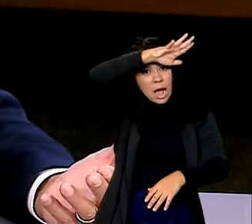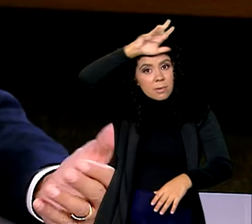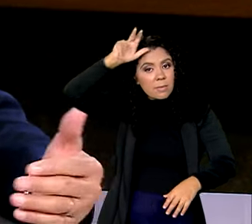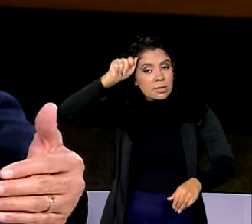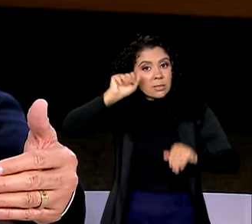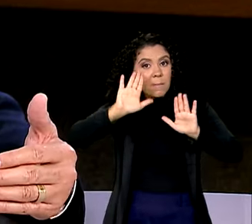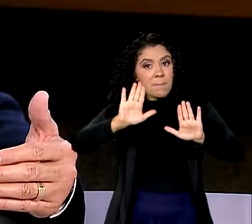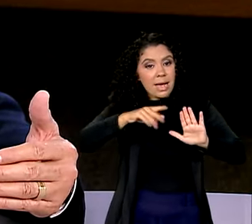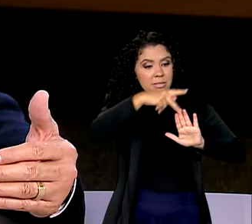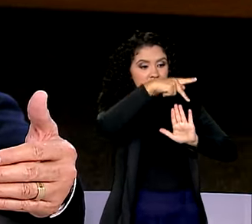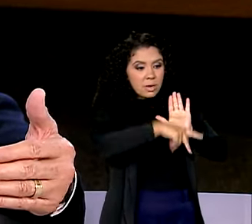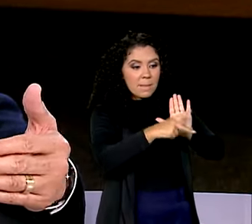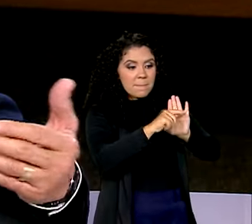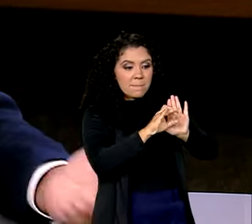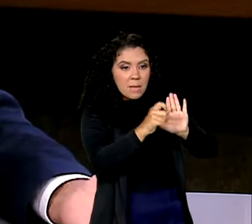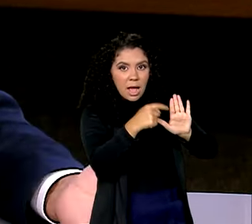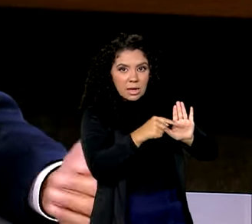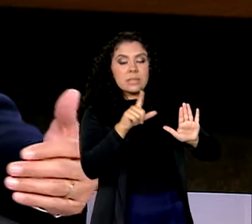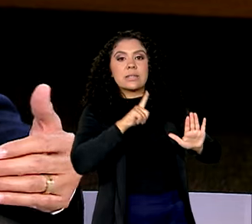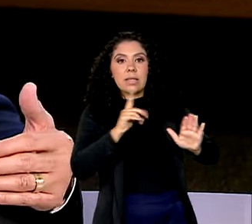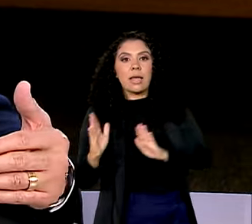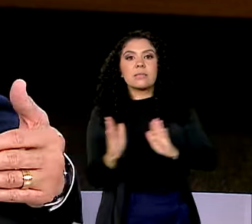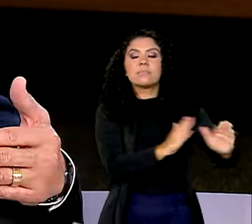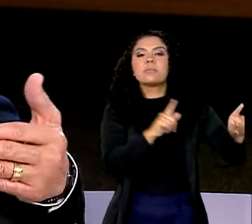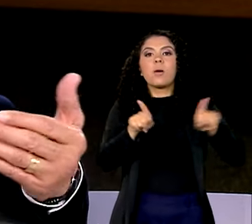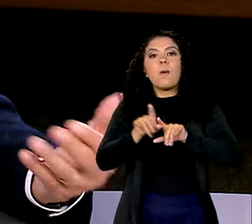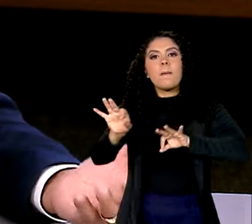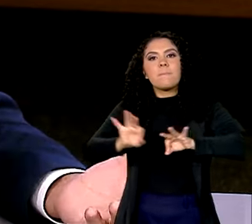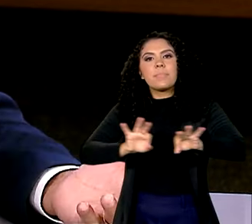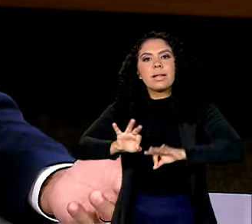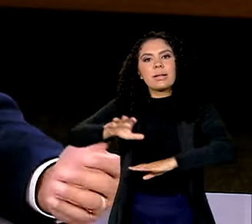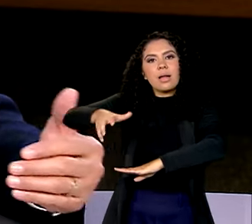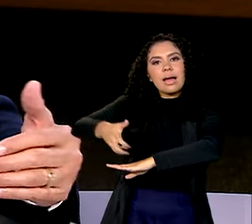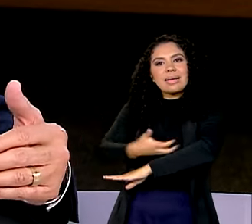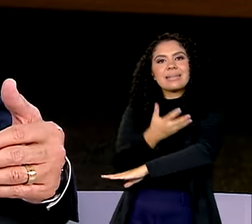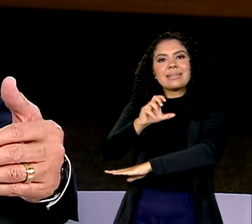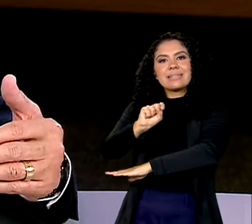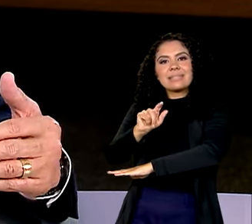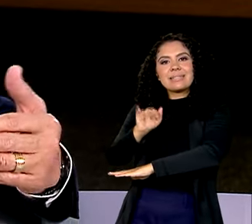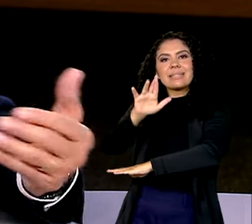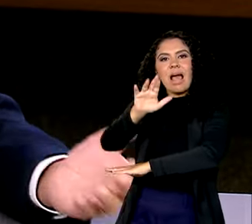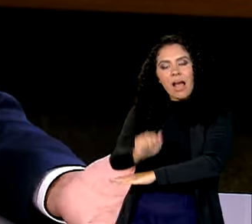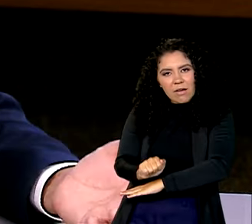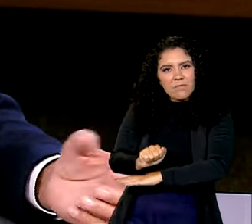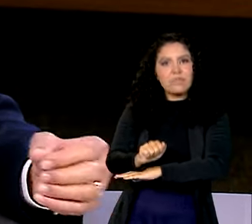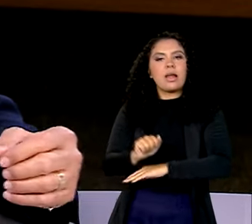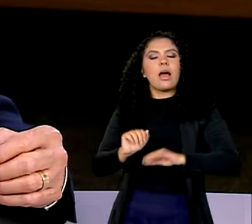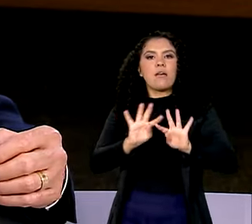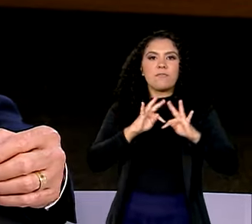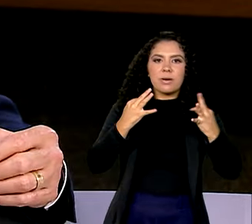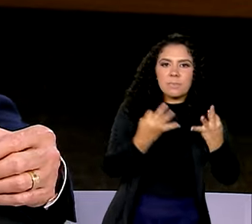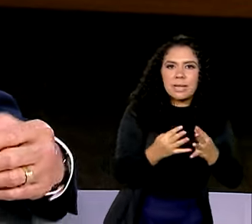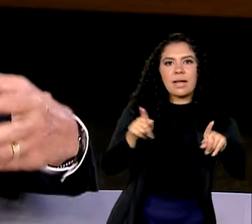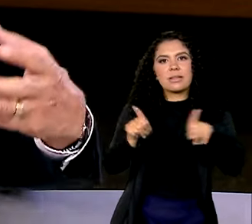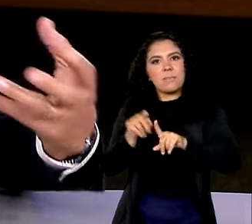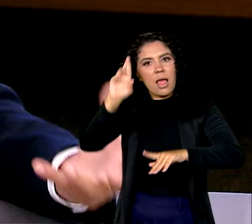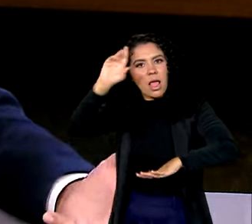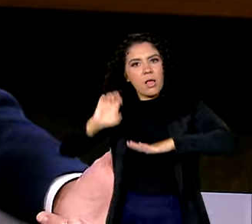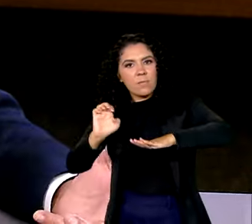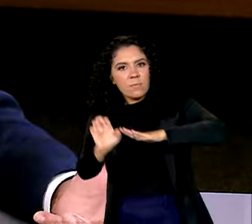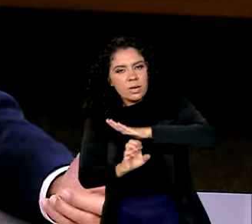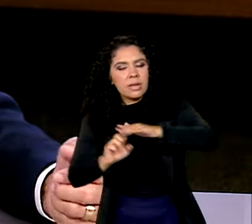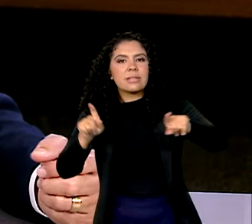PAC, nós temos o Plano Safra da Agricultura Familiar, o Plano Safra Empresarial, nós temos mais ciência para a Amazônia, tem a